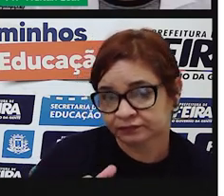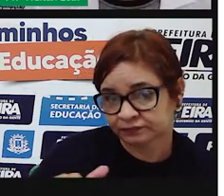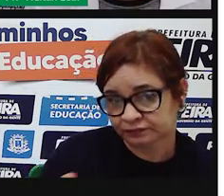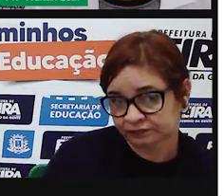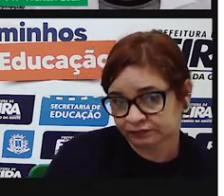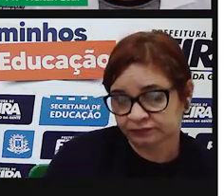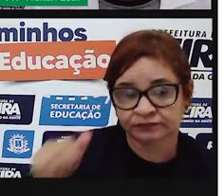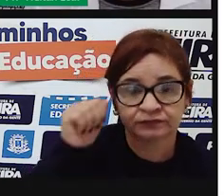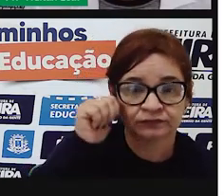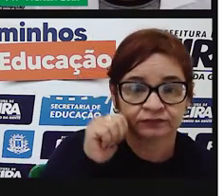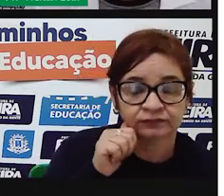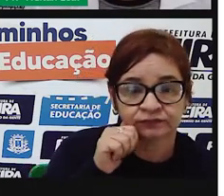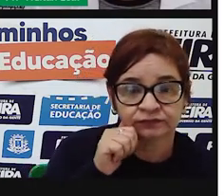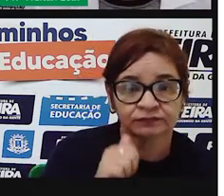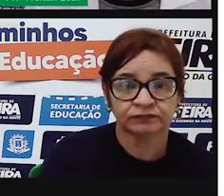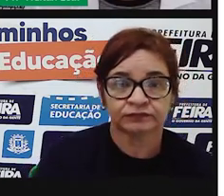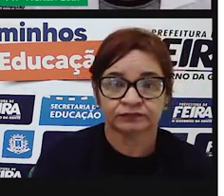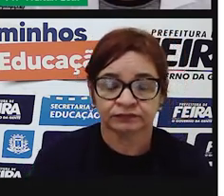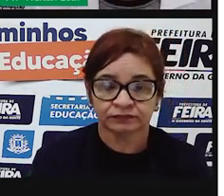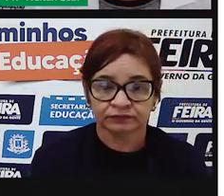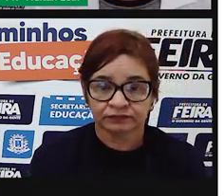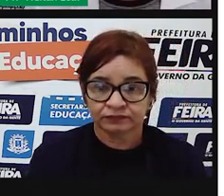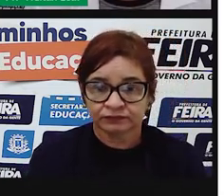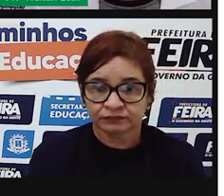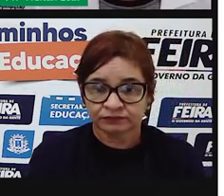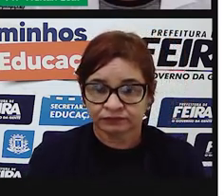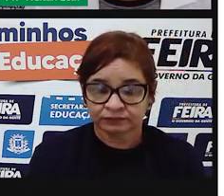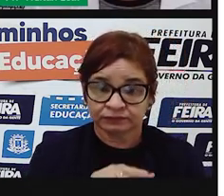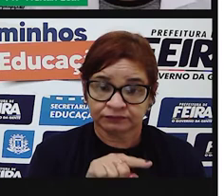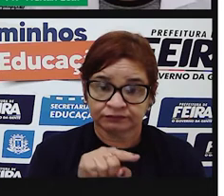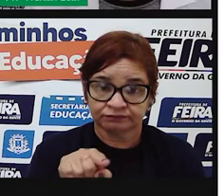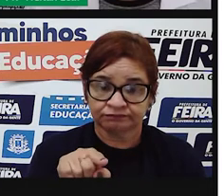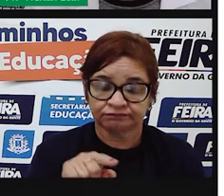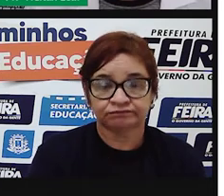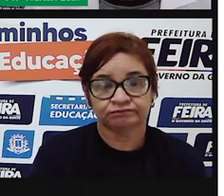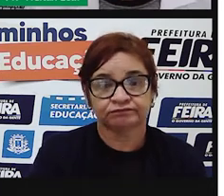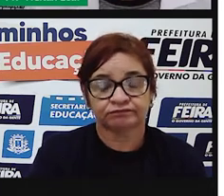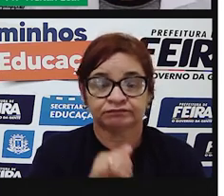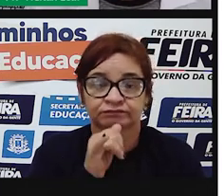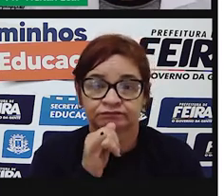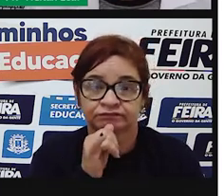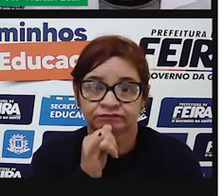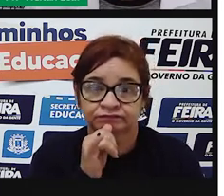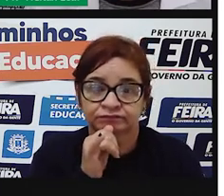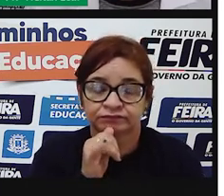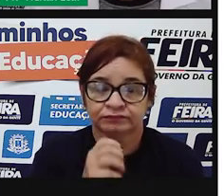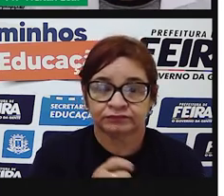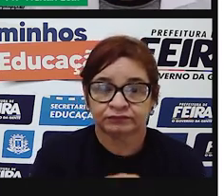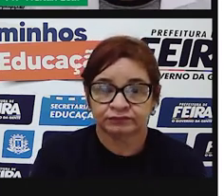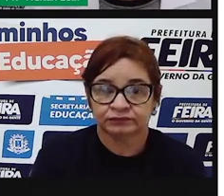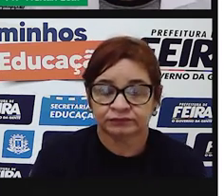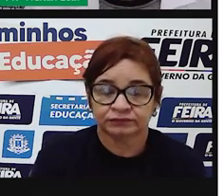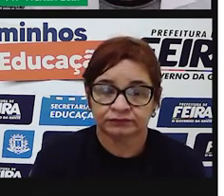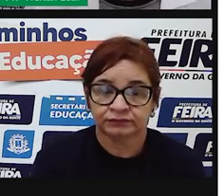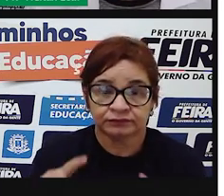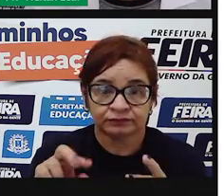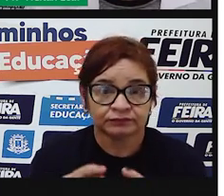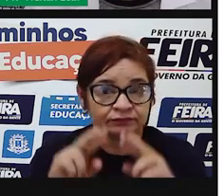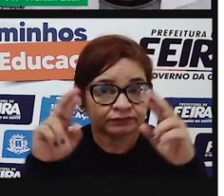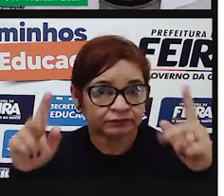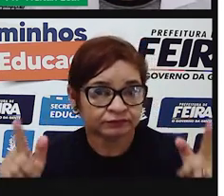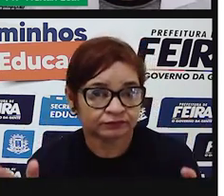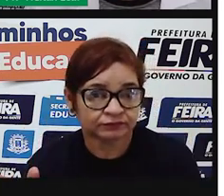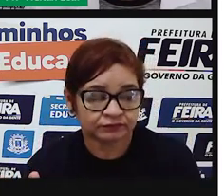Se nós fôssemos colocar o travessão, poderíamos, por exemplo, escrever essa frase da seguinte forma.